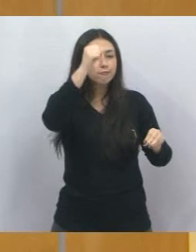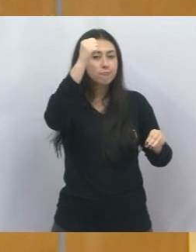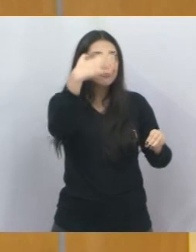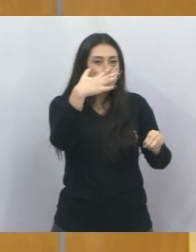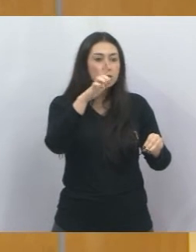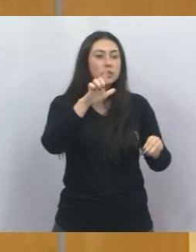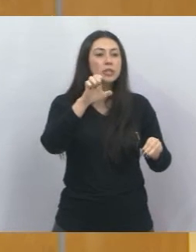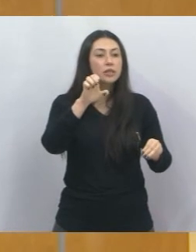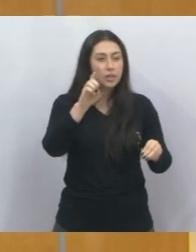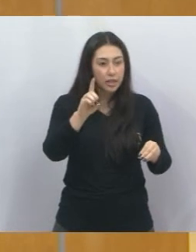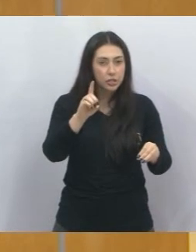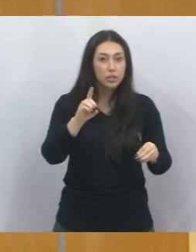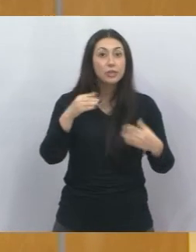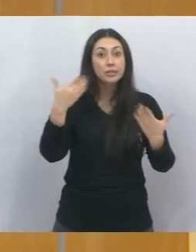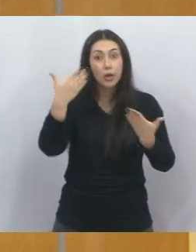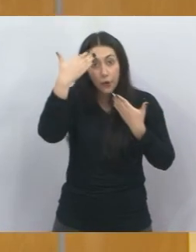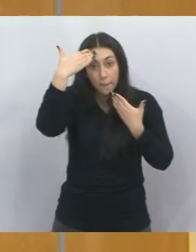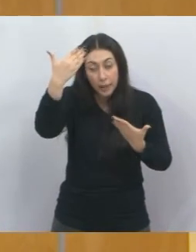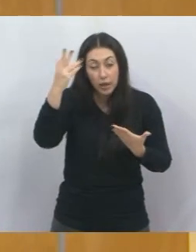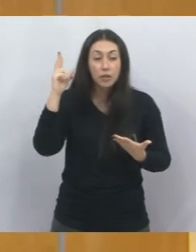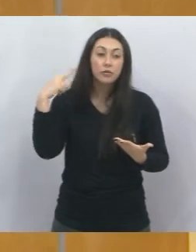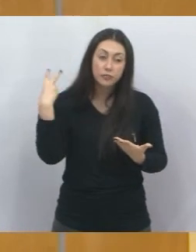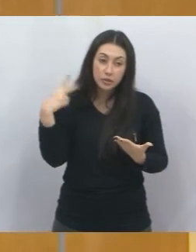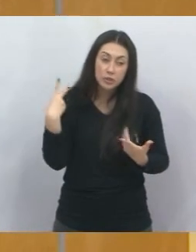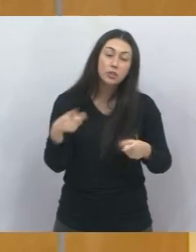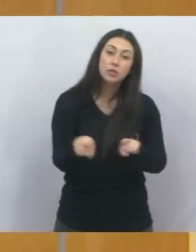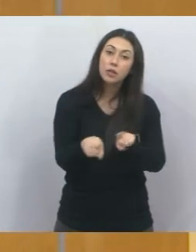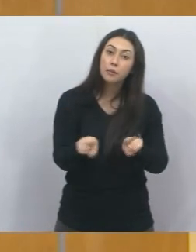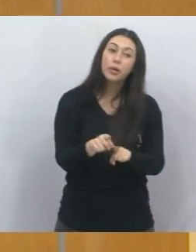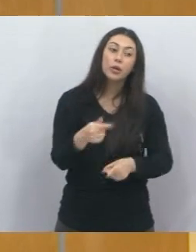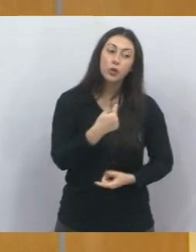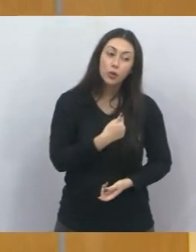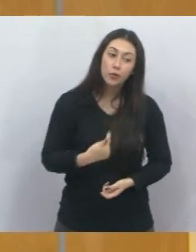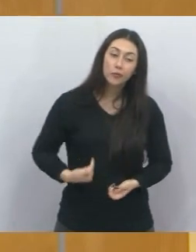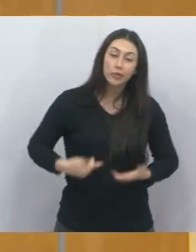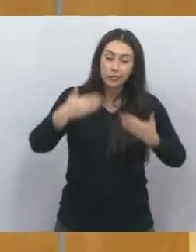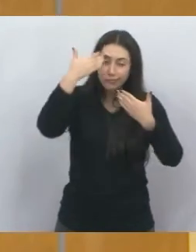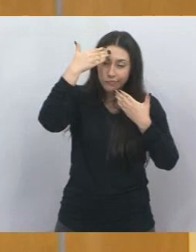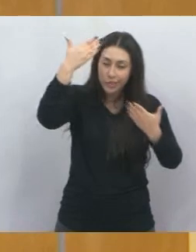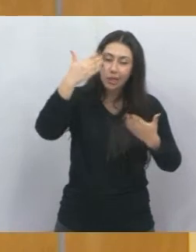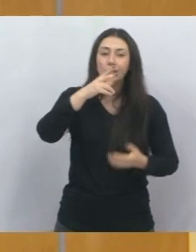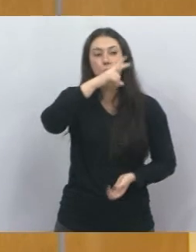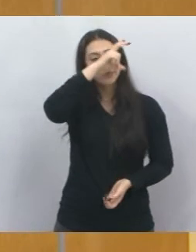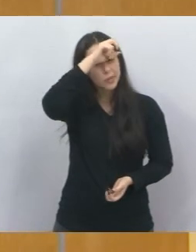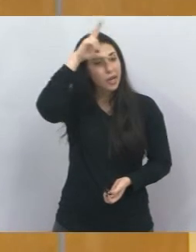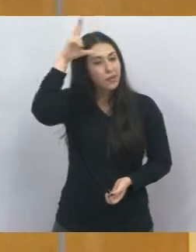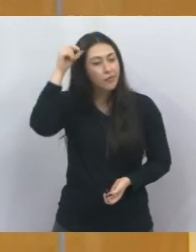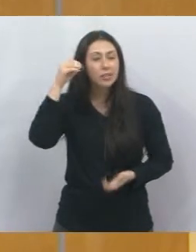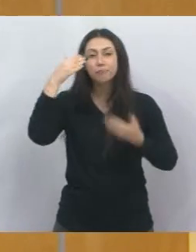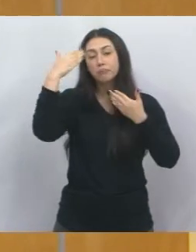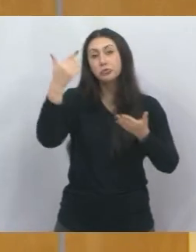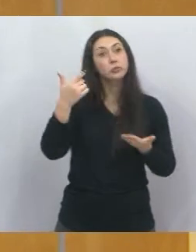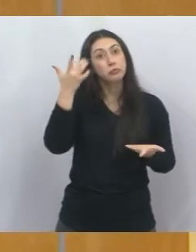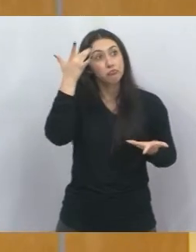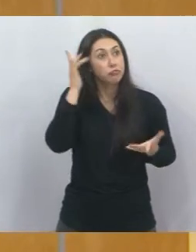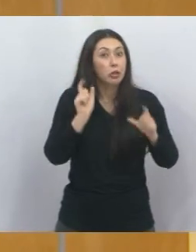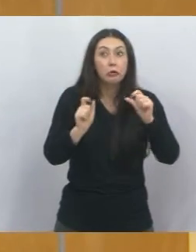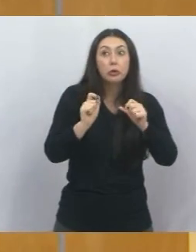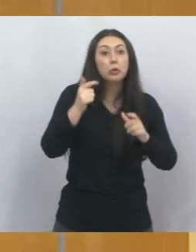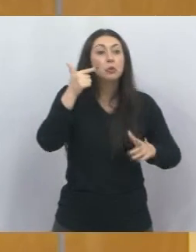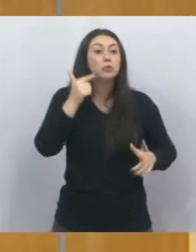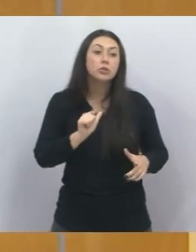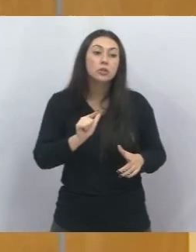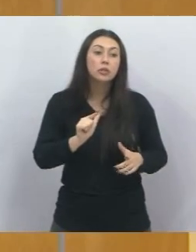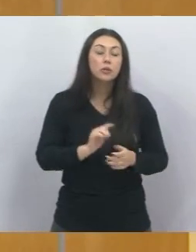as LED lá no Meia Lua. Então, obrigado aí, vereador, obrigado, governo, obrigado, prefeito, sei quem, que conseguiu fazer isso para